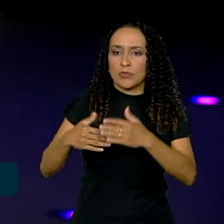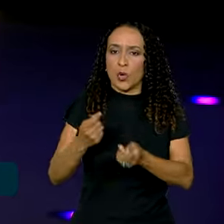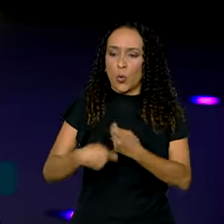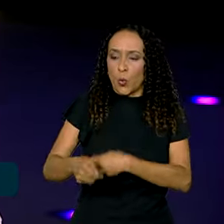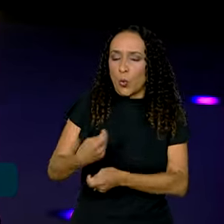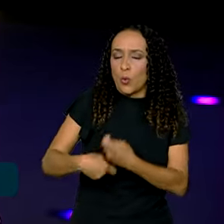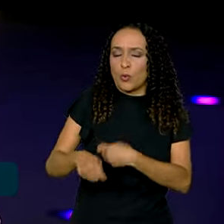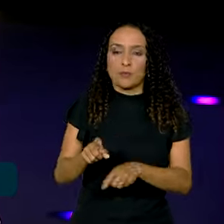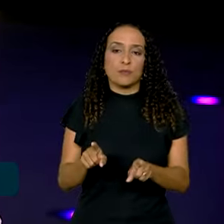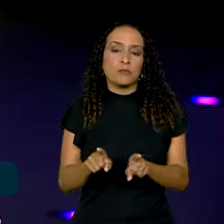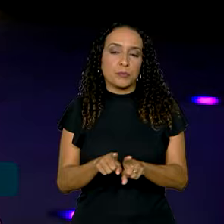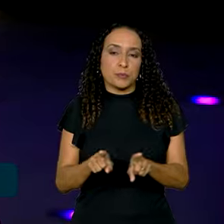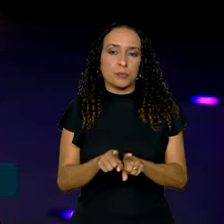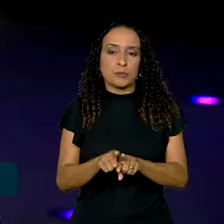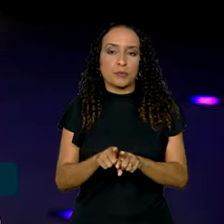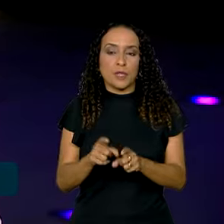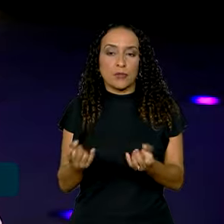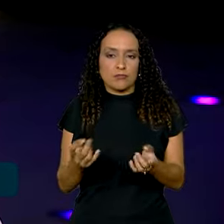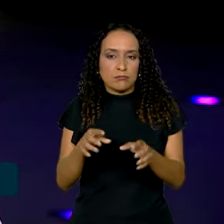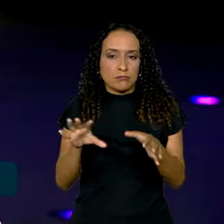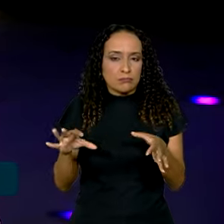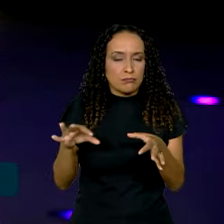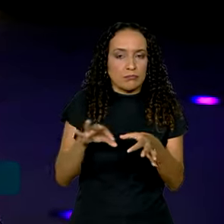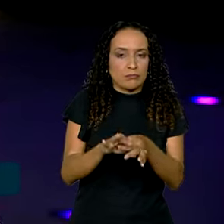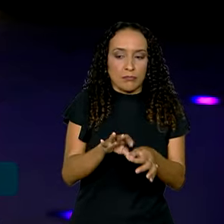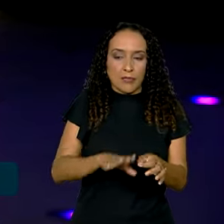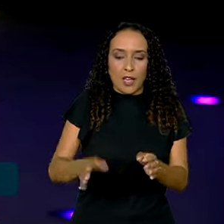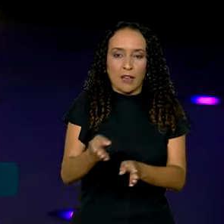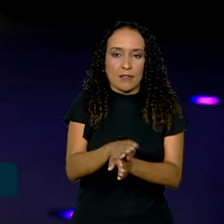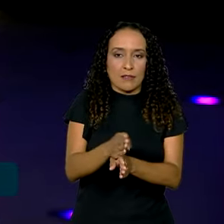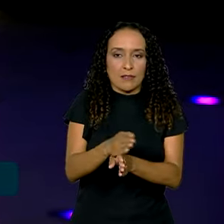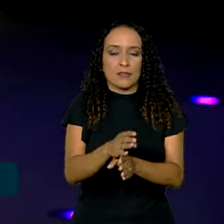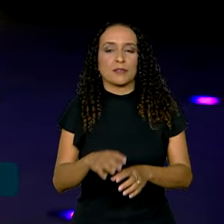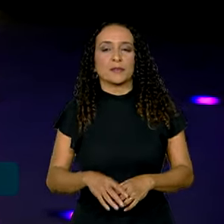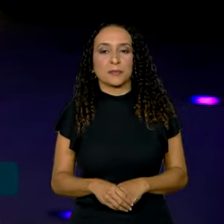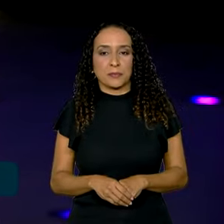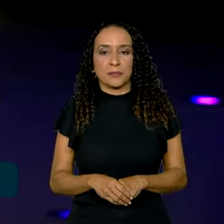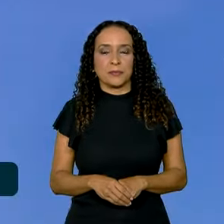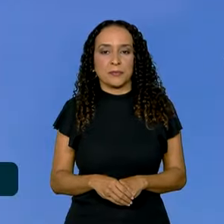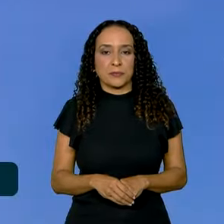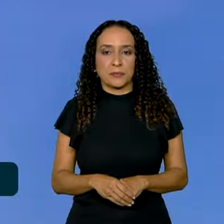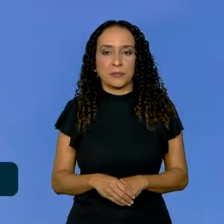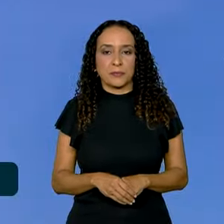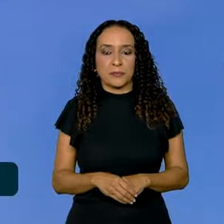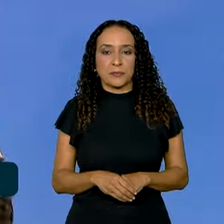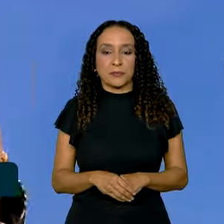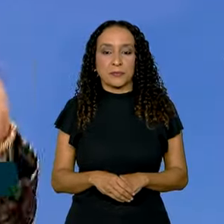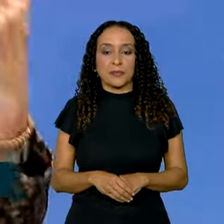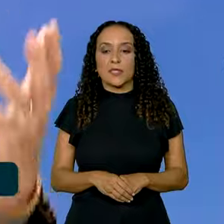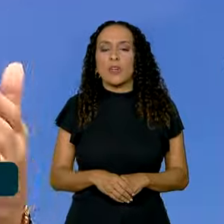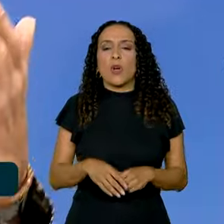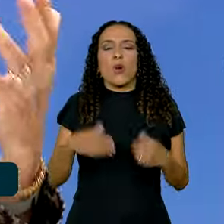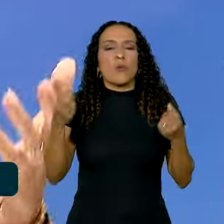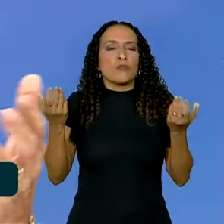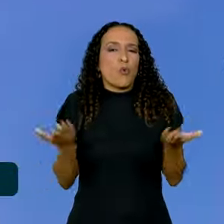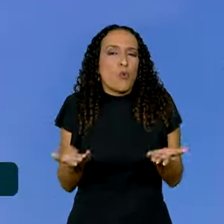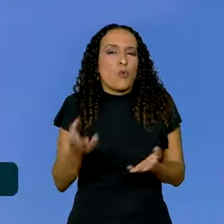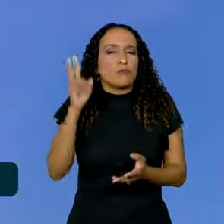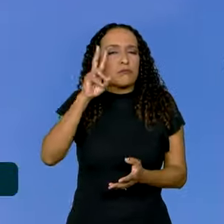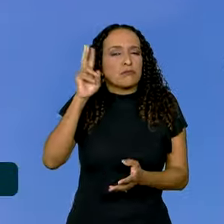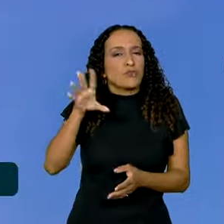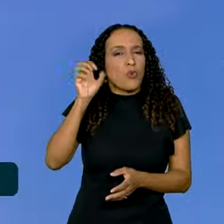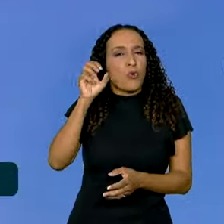econômico e também integração das áreas fronteiriças. A gente ouve muito falar da